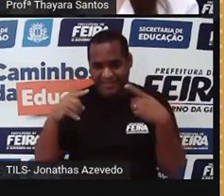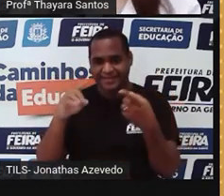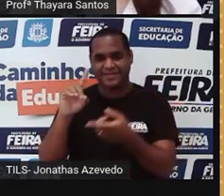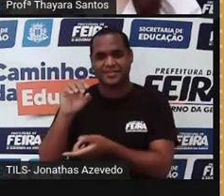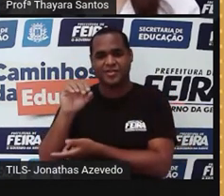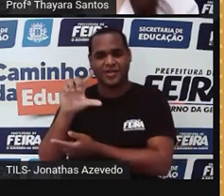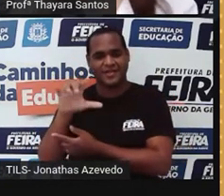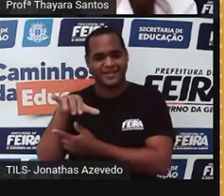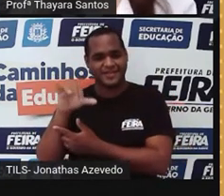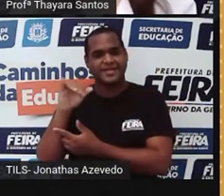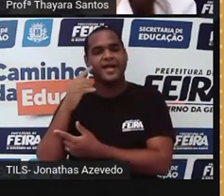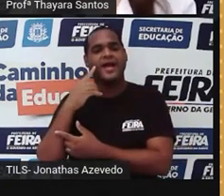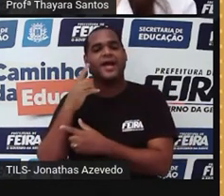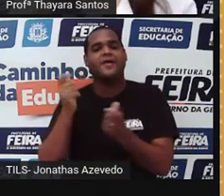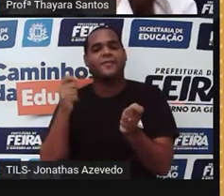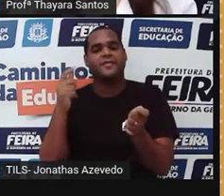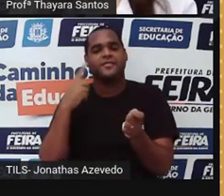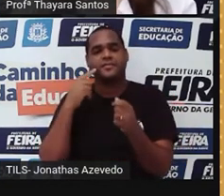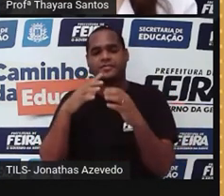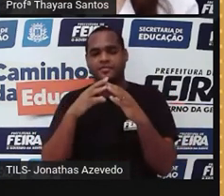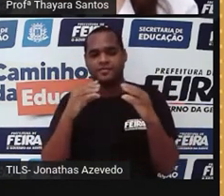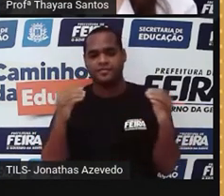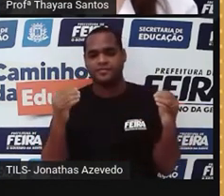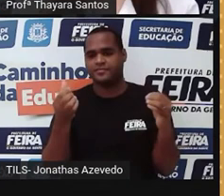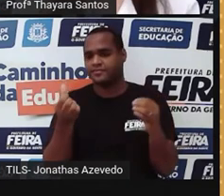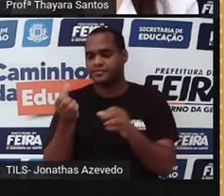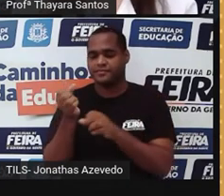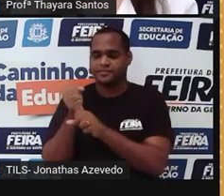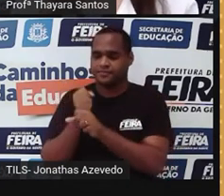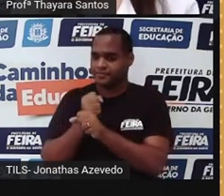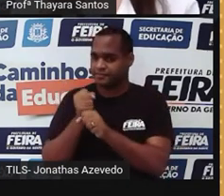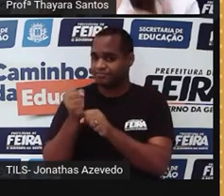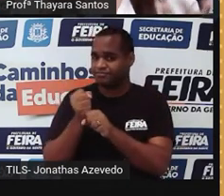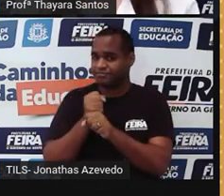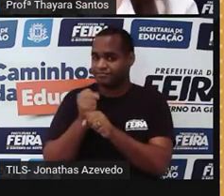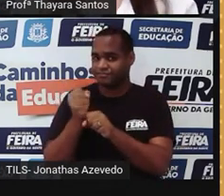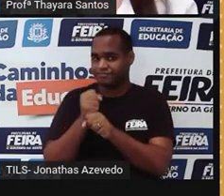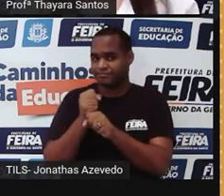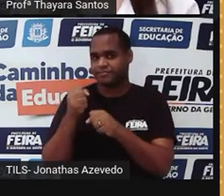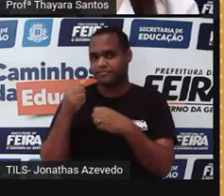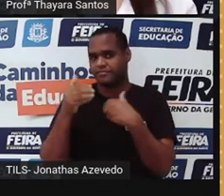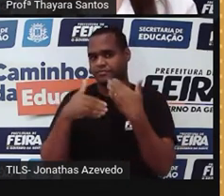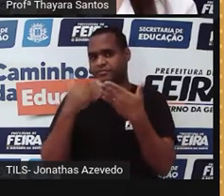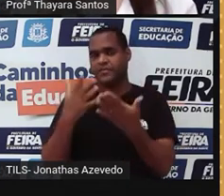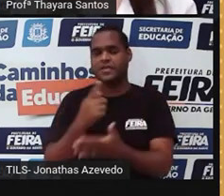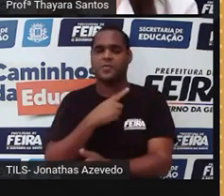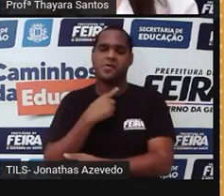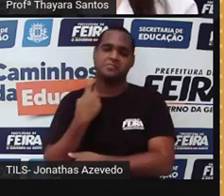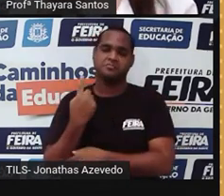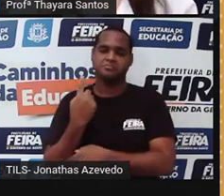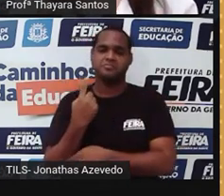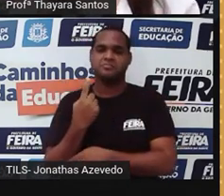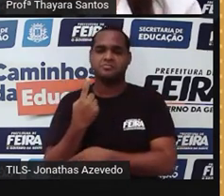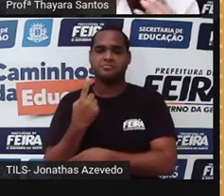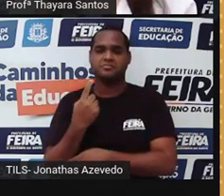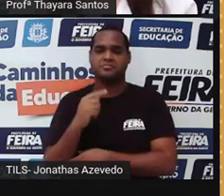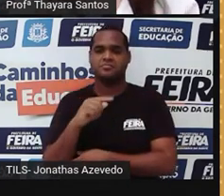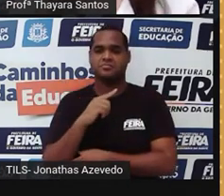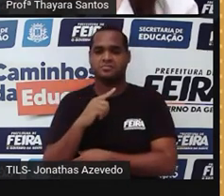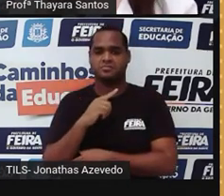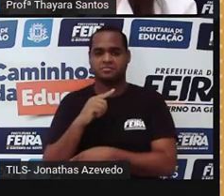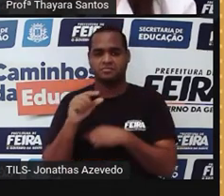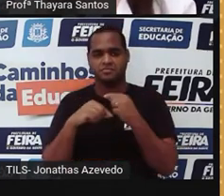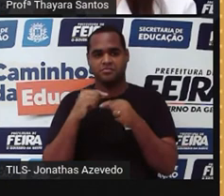clonada, ela conseguiu viver até seis anos, mas depois ela morreu. Essa é uma das grandes